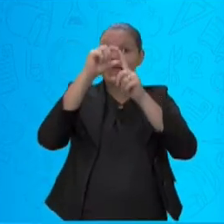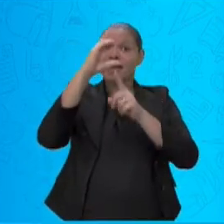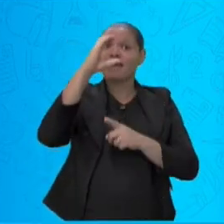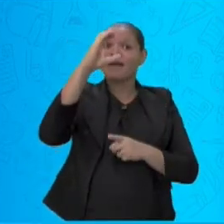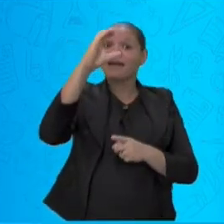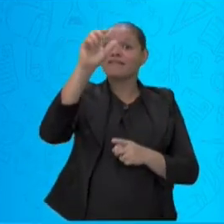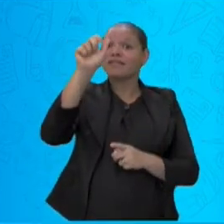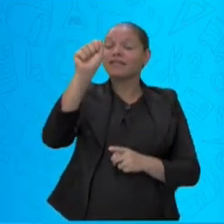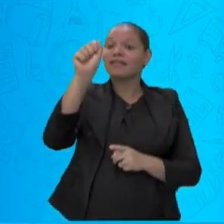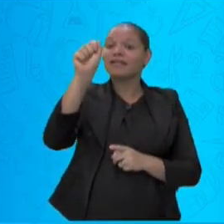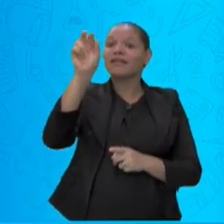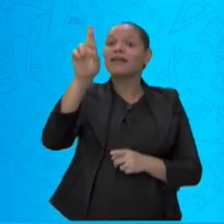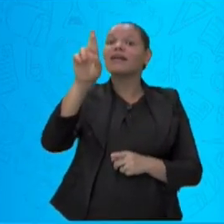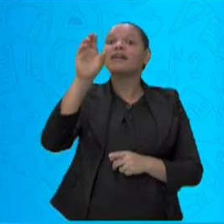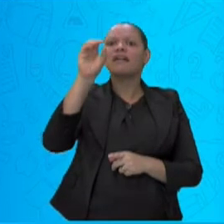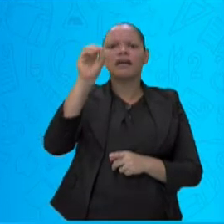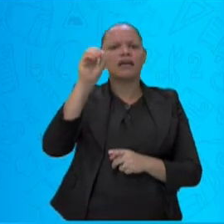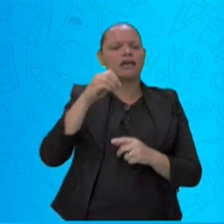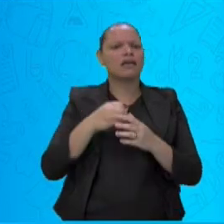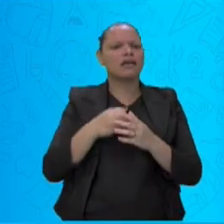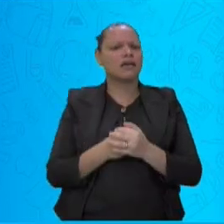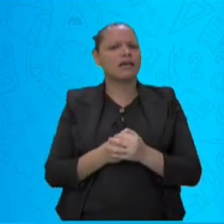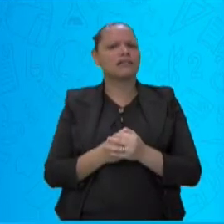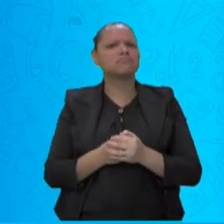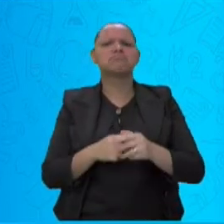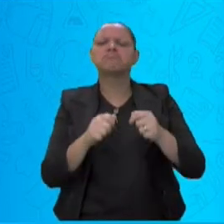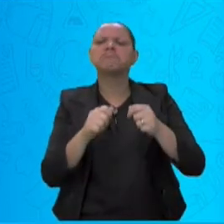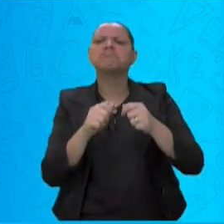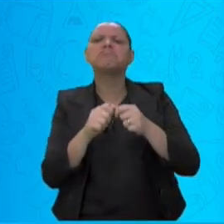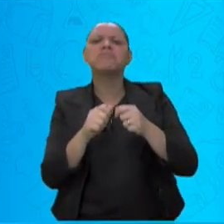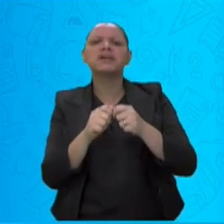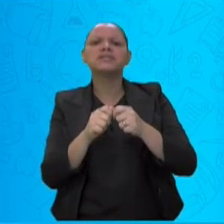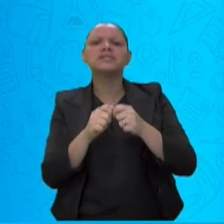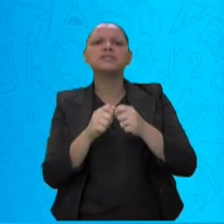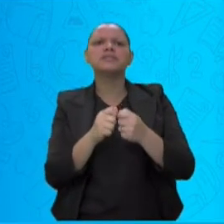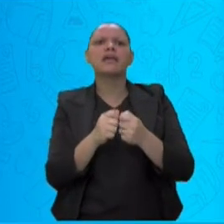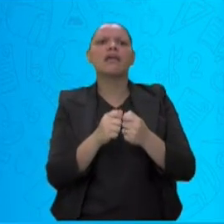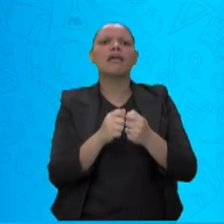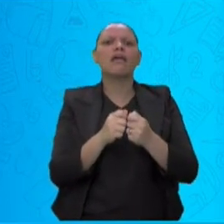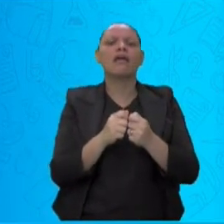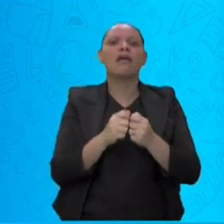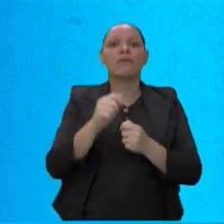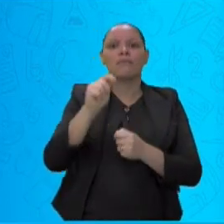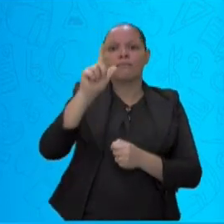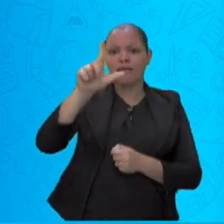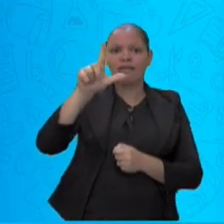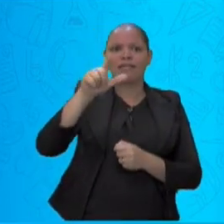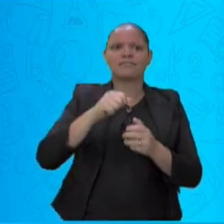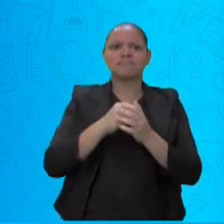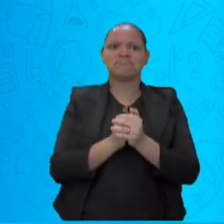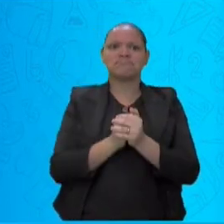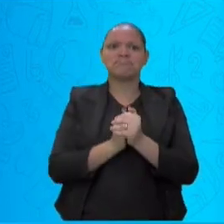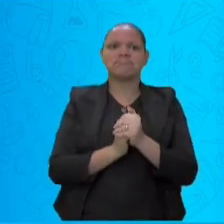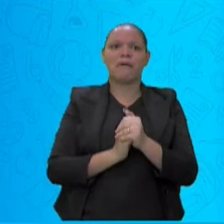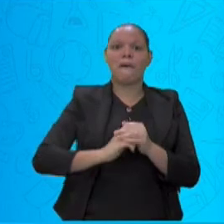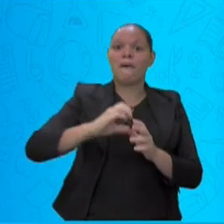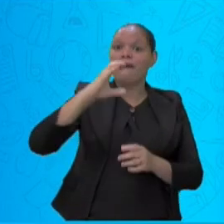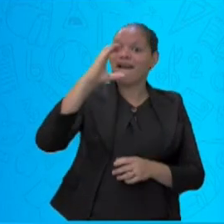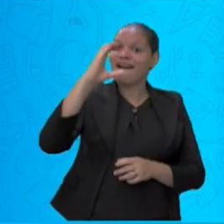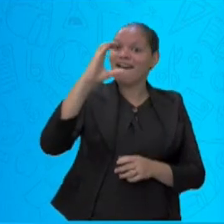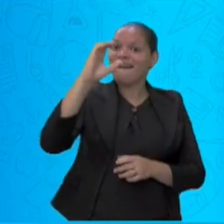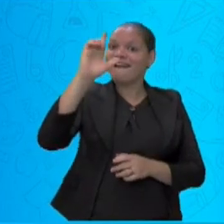certo? Claro. Não. Não formou palavra. Se eu colocar o L, vai formar.